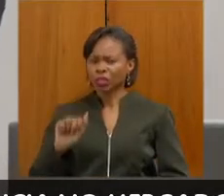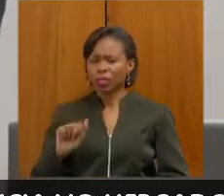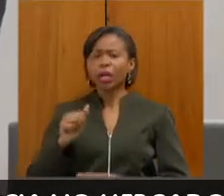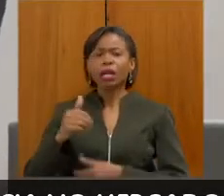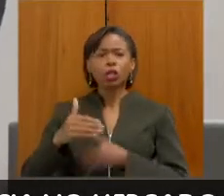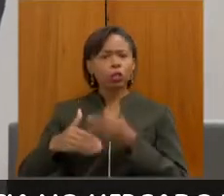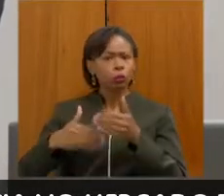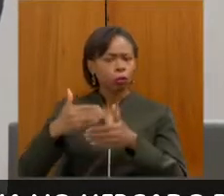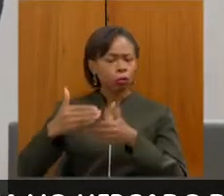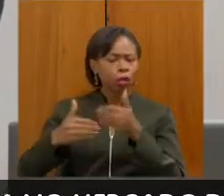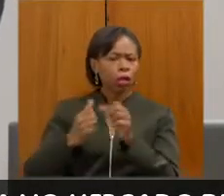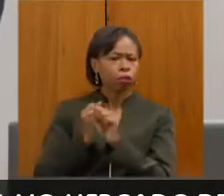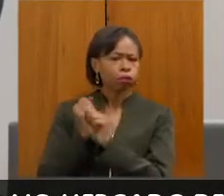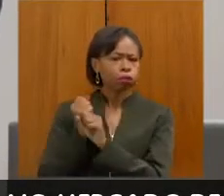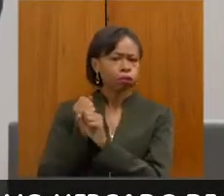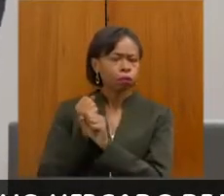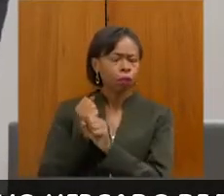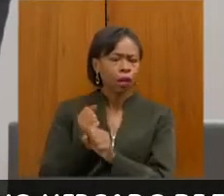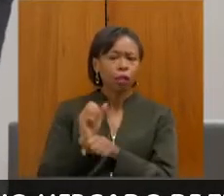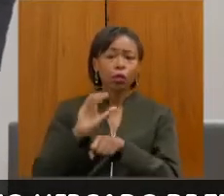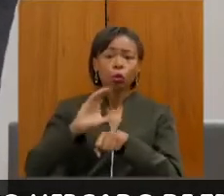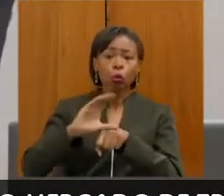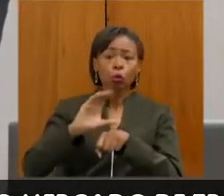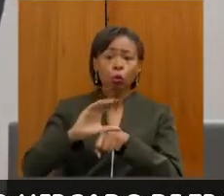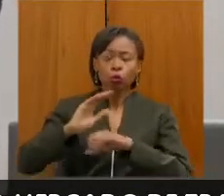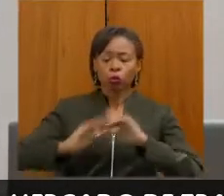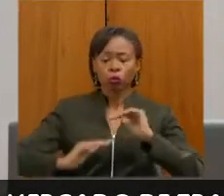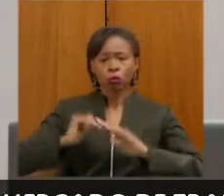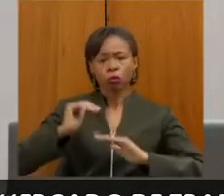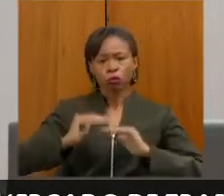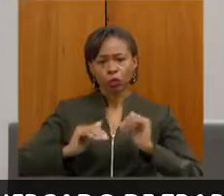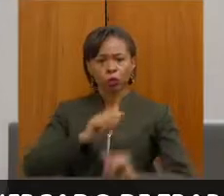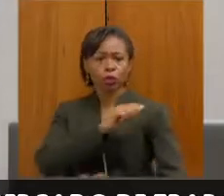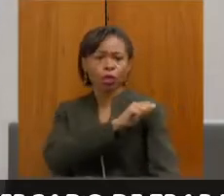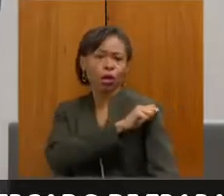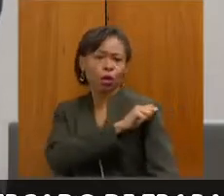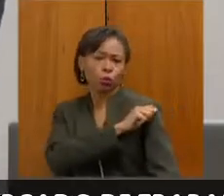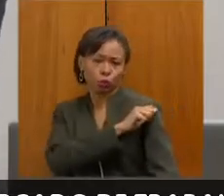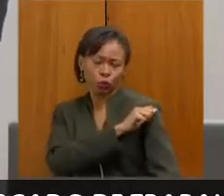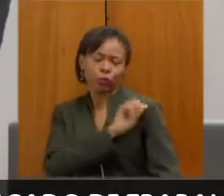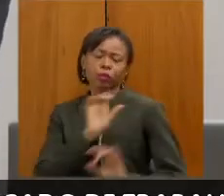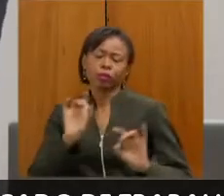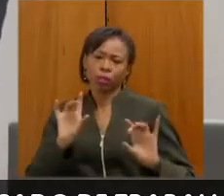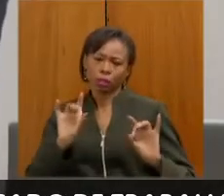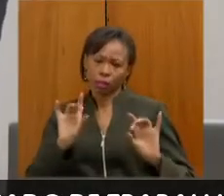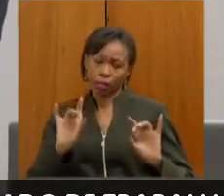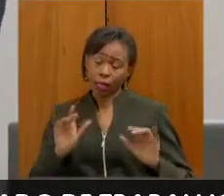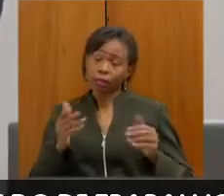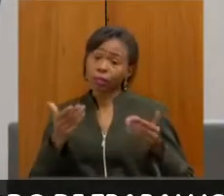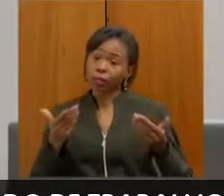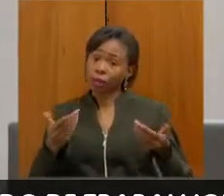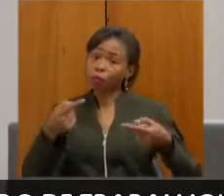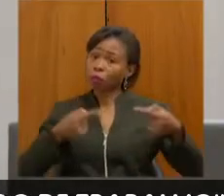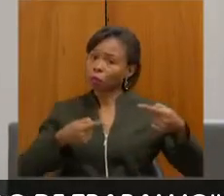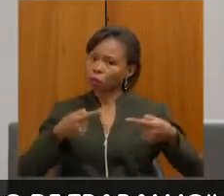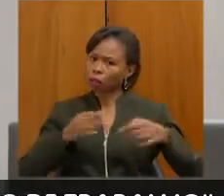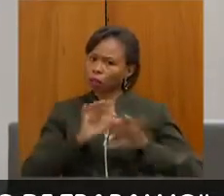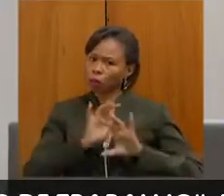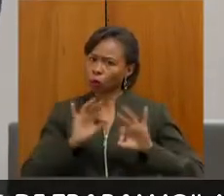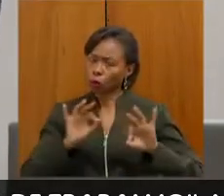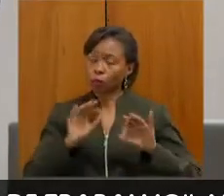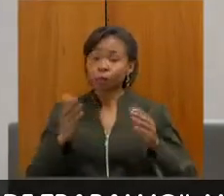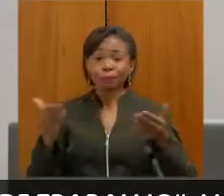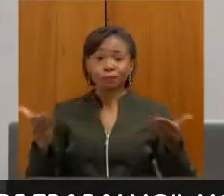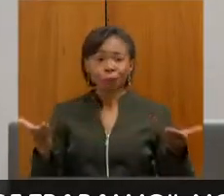de profissionalizar os alunos especiais. Então, foi um debate muito rico. E, neste segundo momento, nós